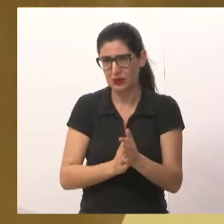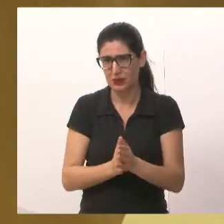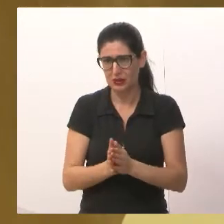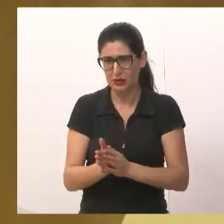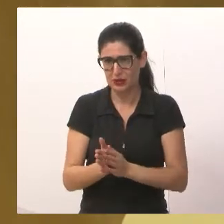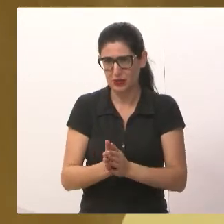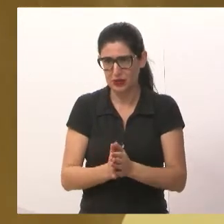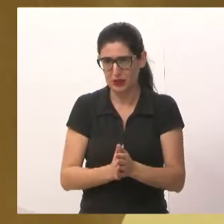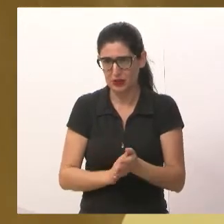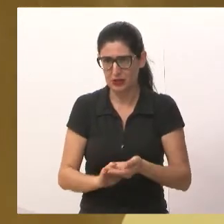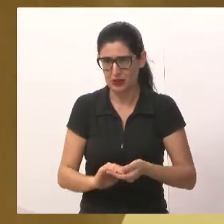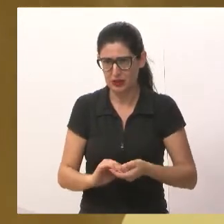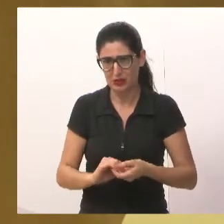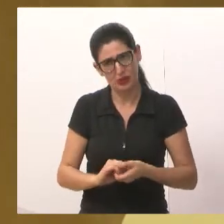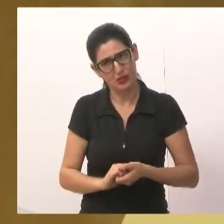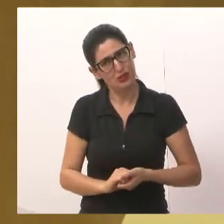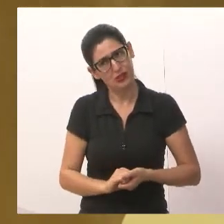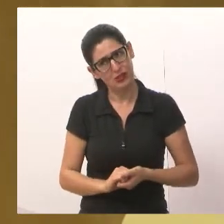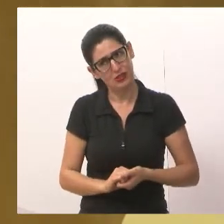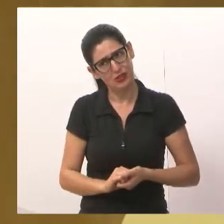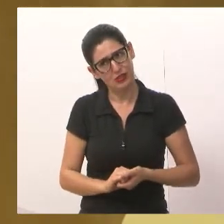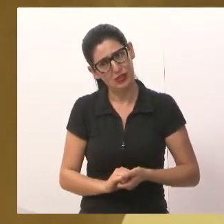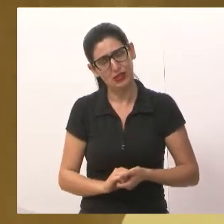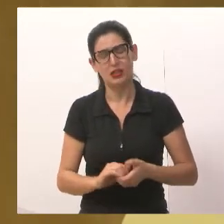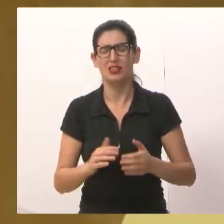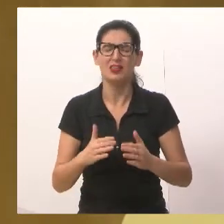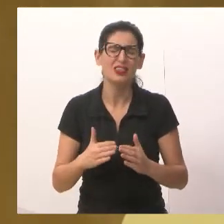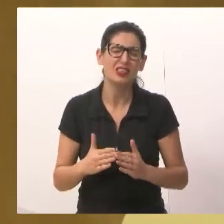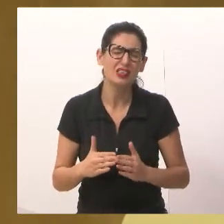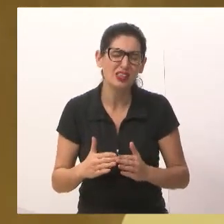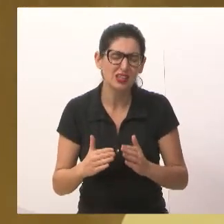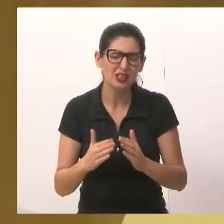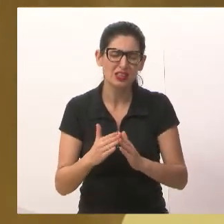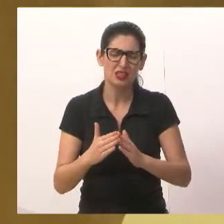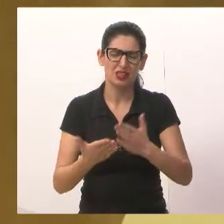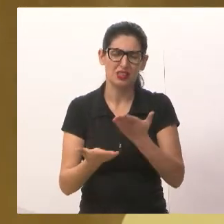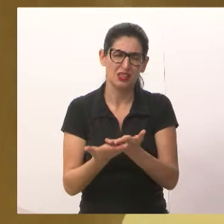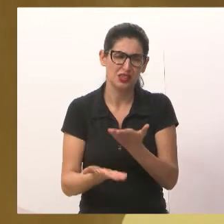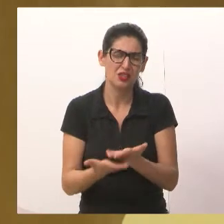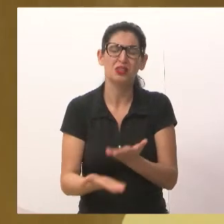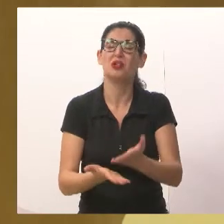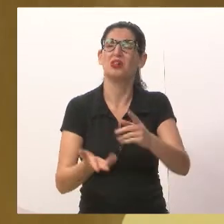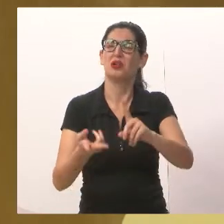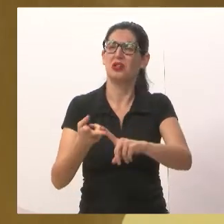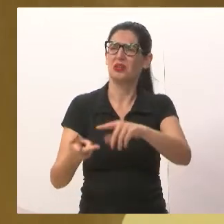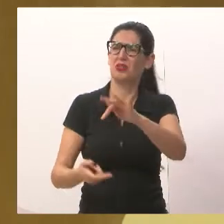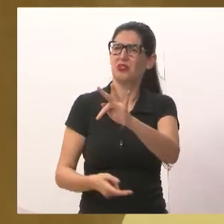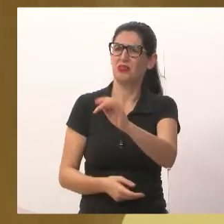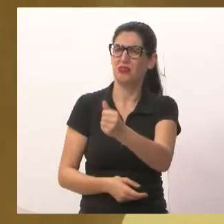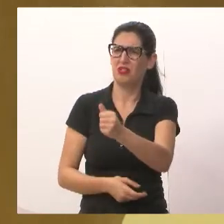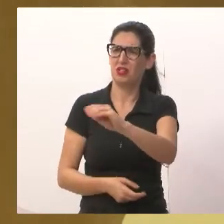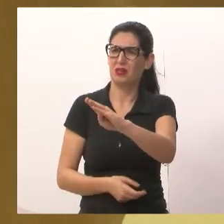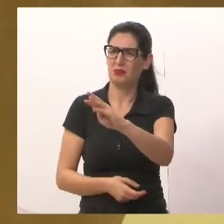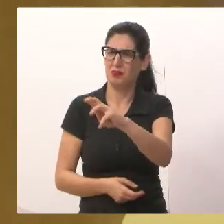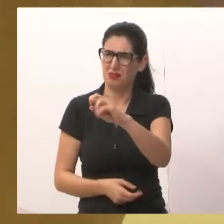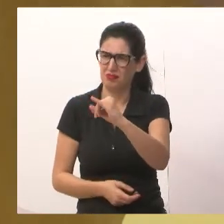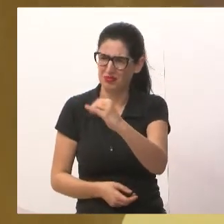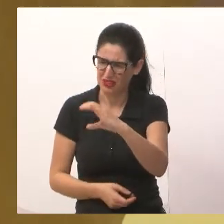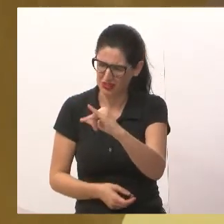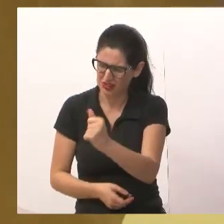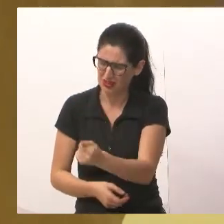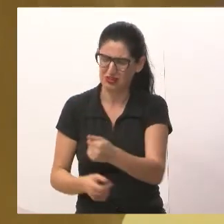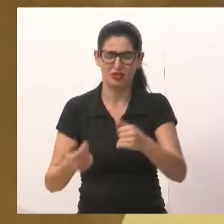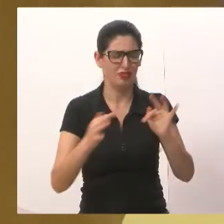pessoal lá do... da escolinha lá, do Fabinho, do Fabrício e toda a família, aos